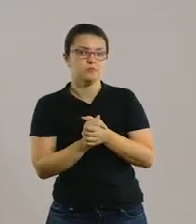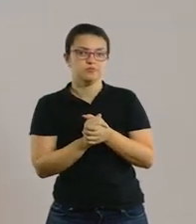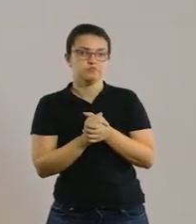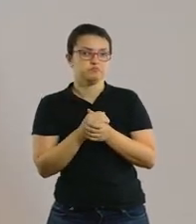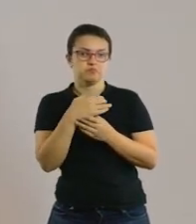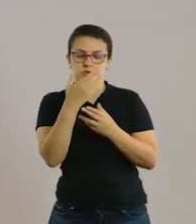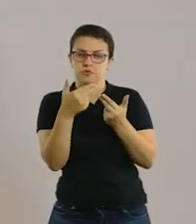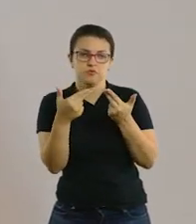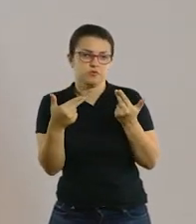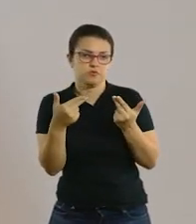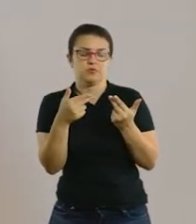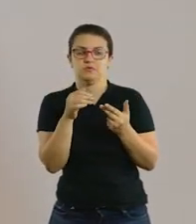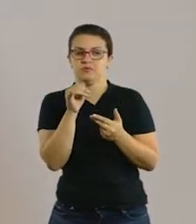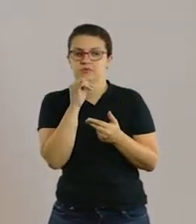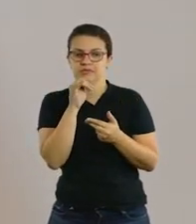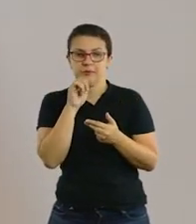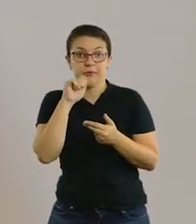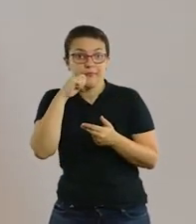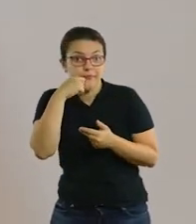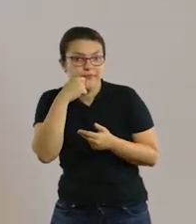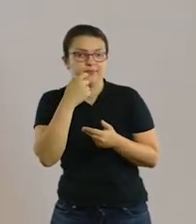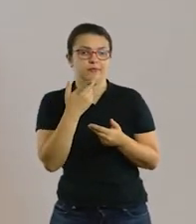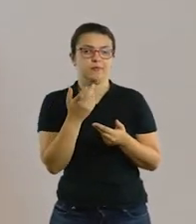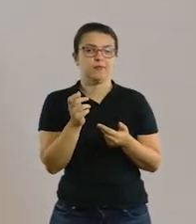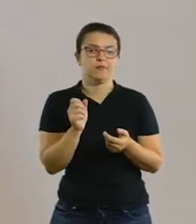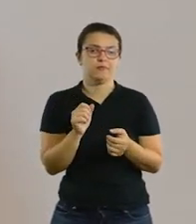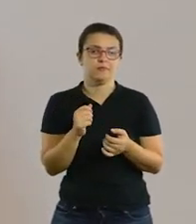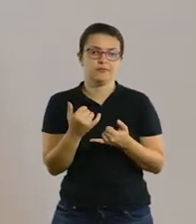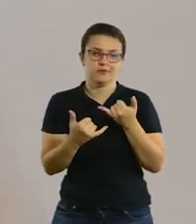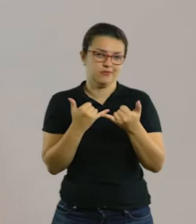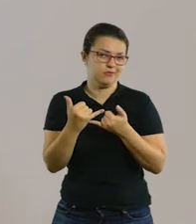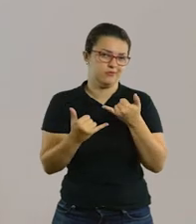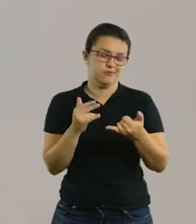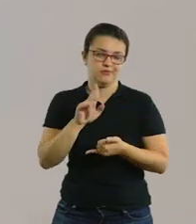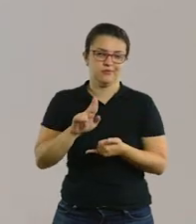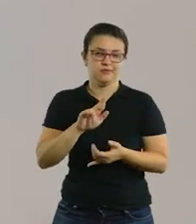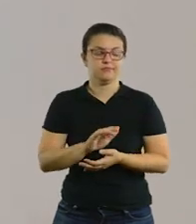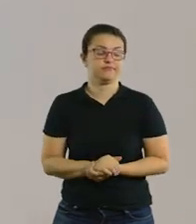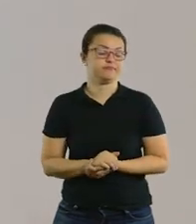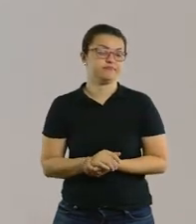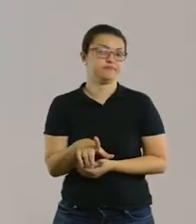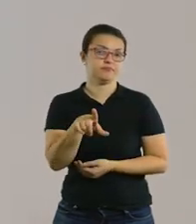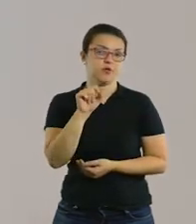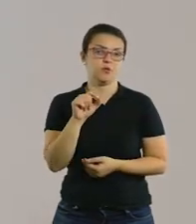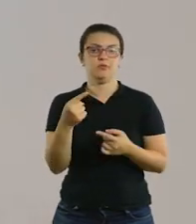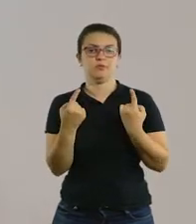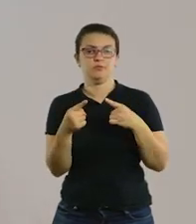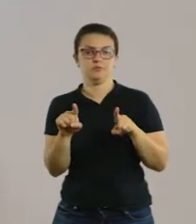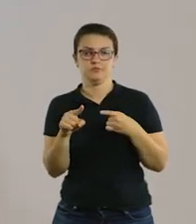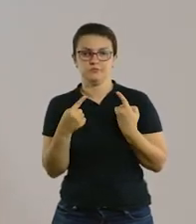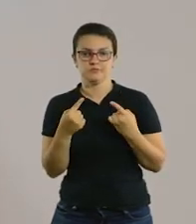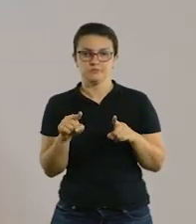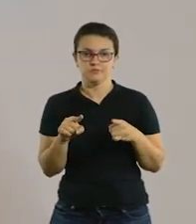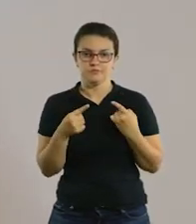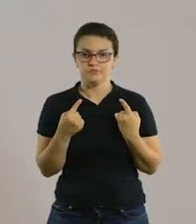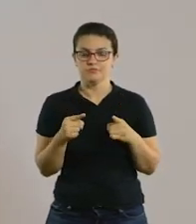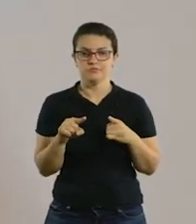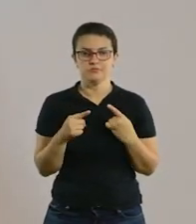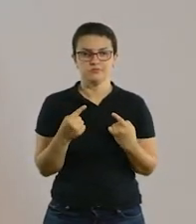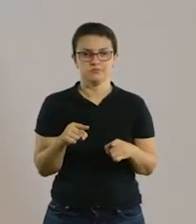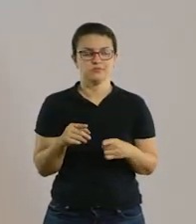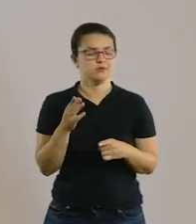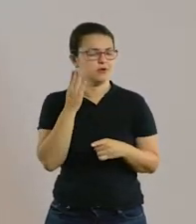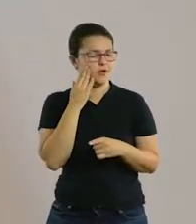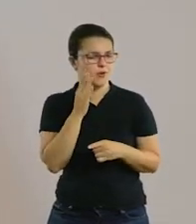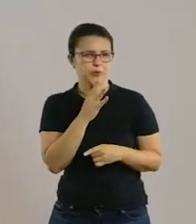limão, laranja, você pode estar usando para brincadeira, tudo bem? Como vai funcionar? Escolha uma música com a criança, de preferência